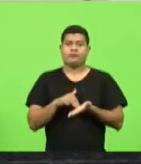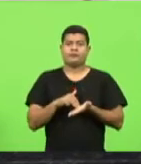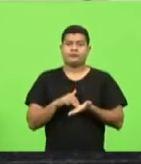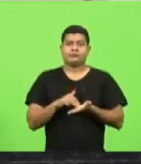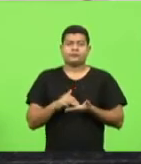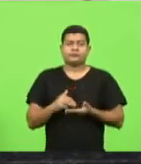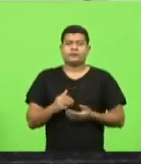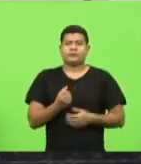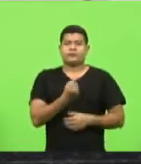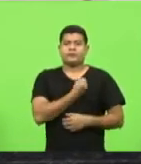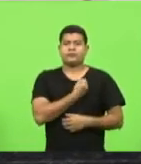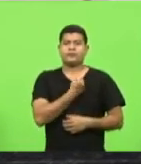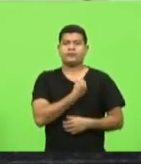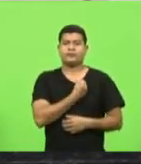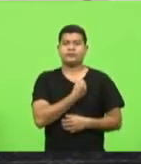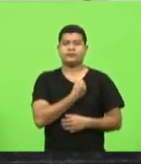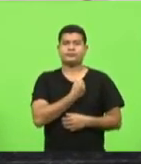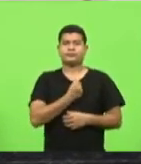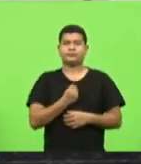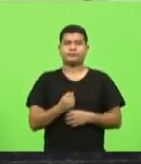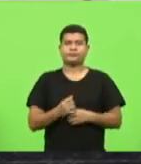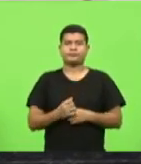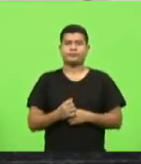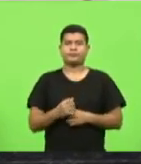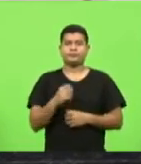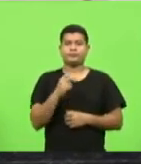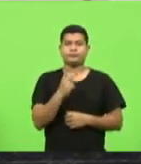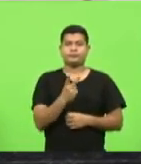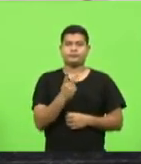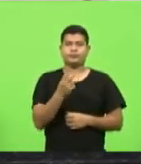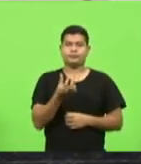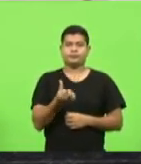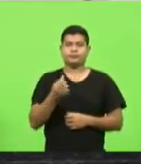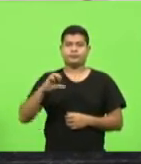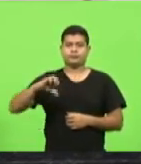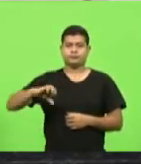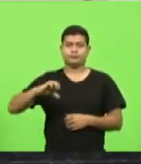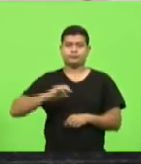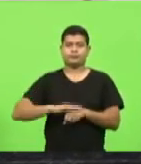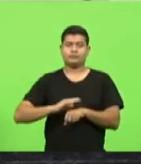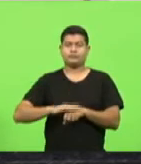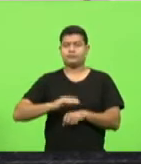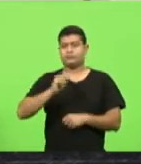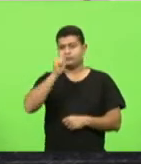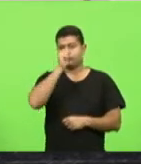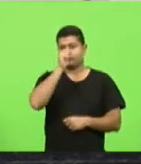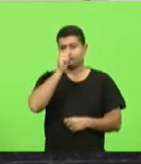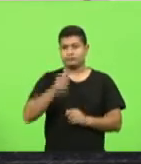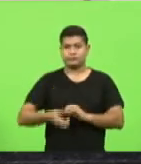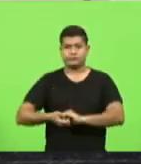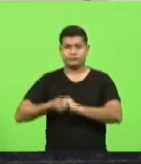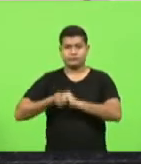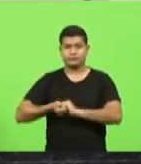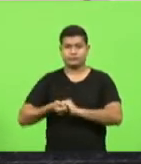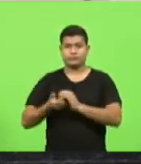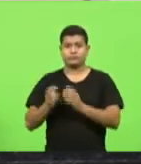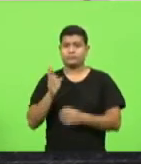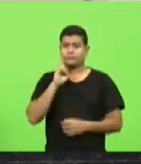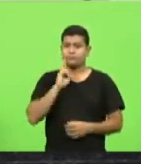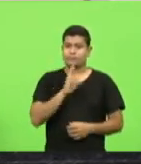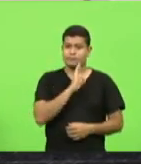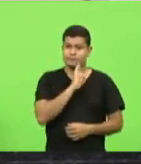moções moções número 269 deputado João Amin cumprimentando o restaurante